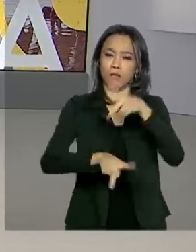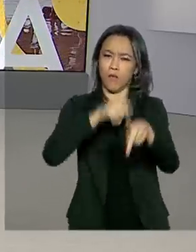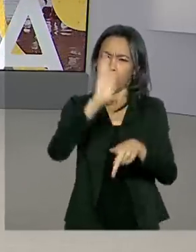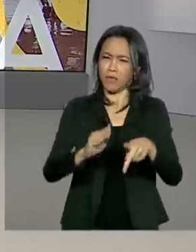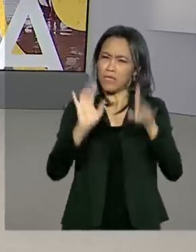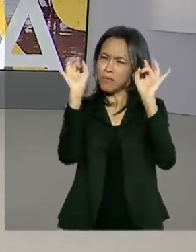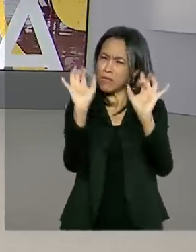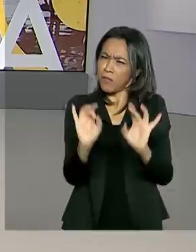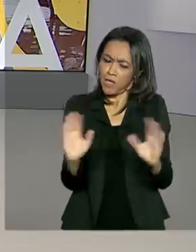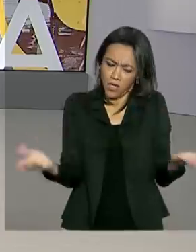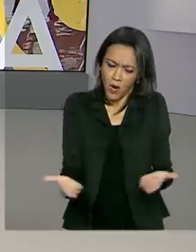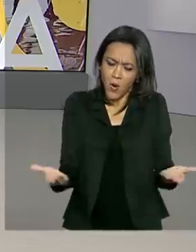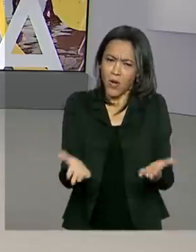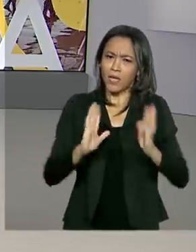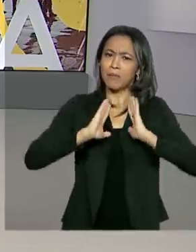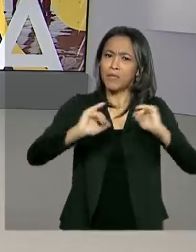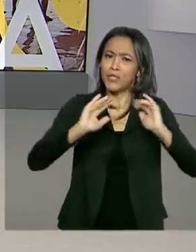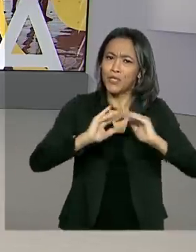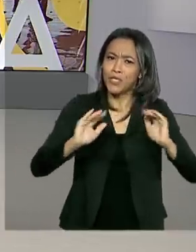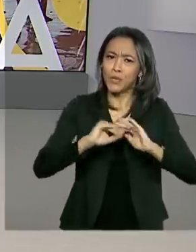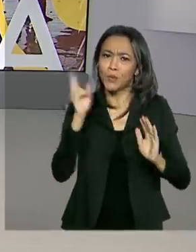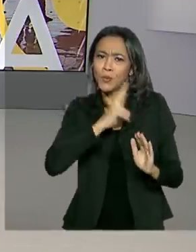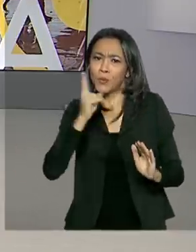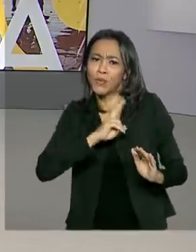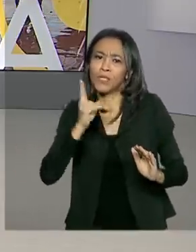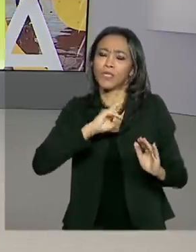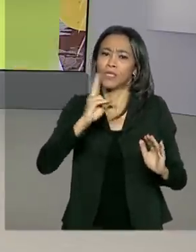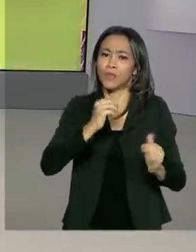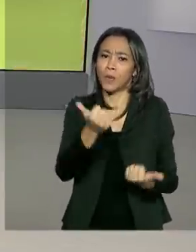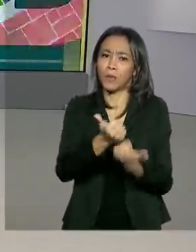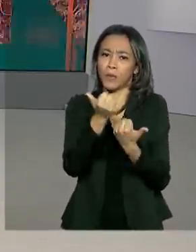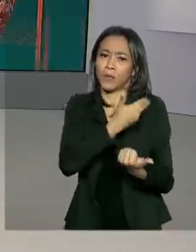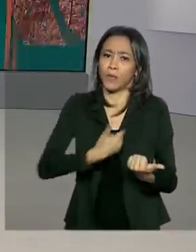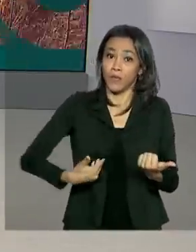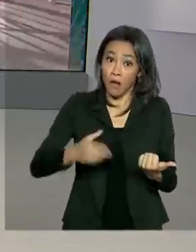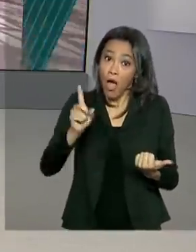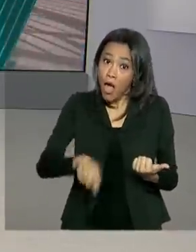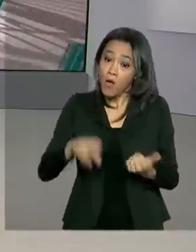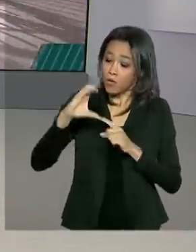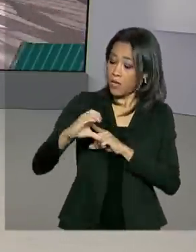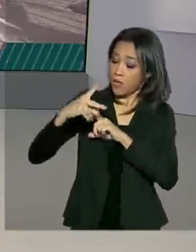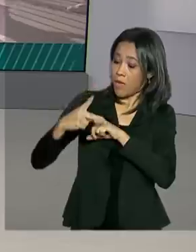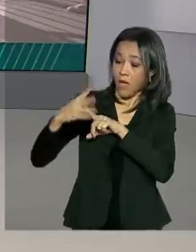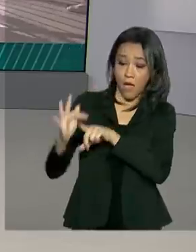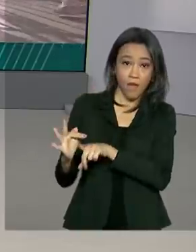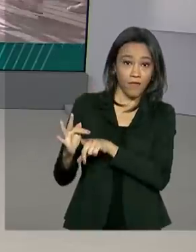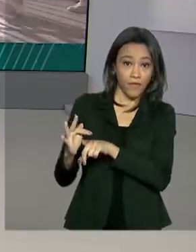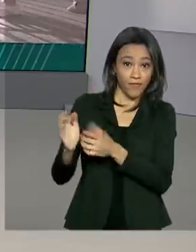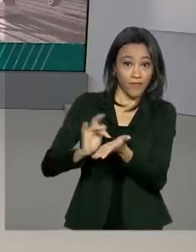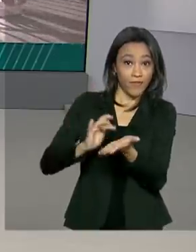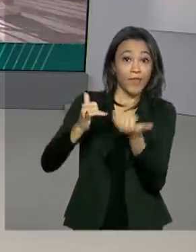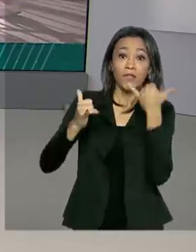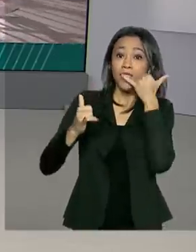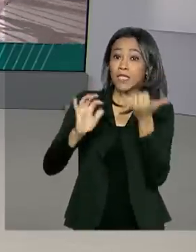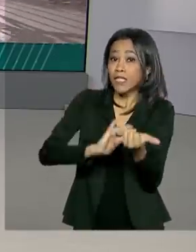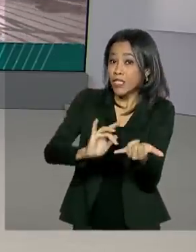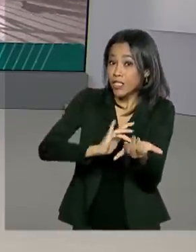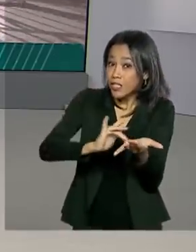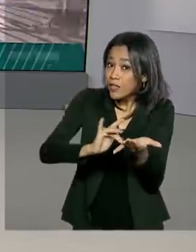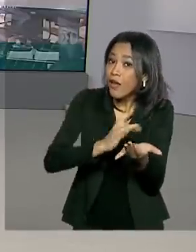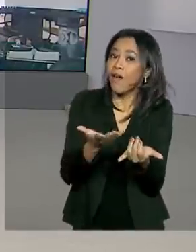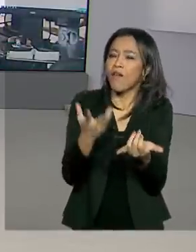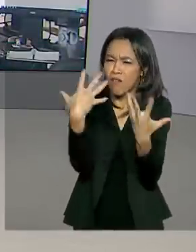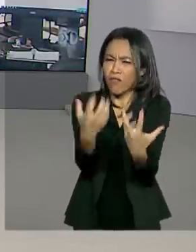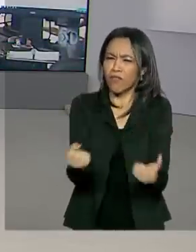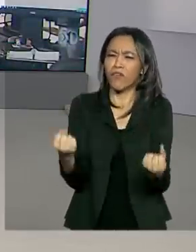muita gente tem solicitado o auxílio emergencial, está disponível no celular. É o CPF Digital. Vamos ao Rio de Janeiro. O repórter